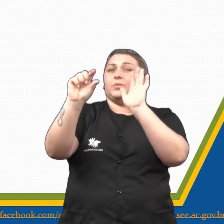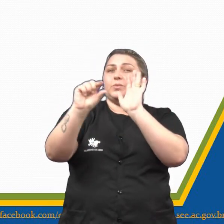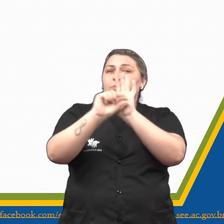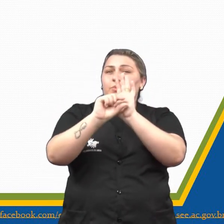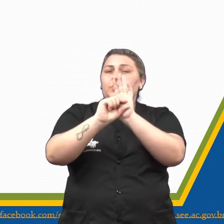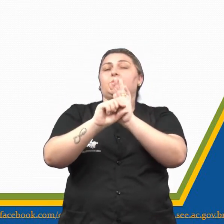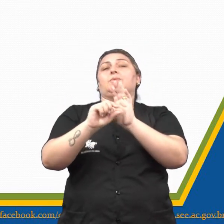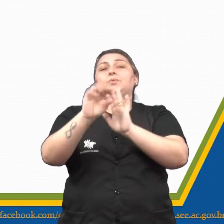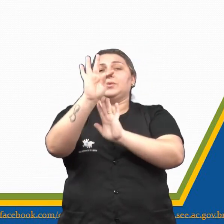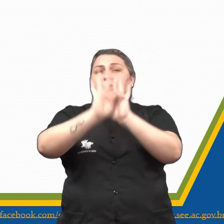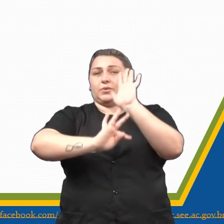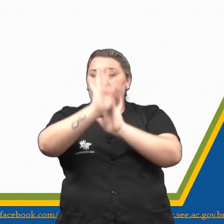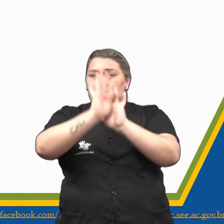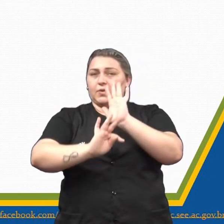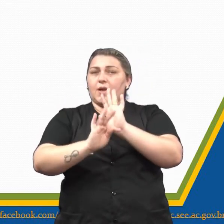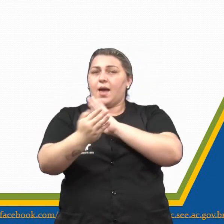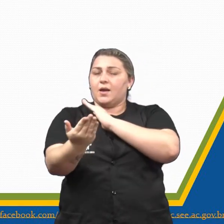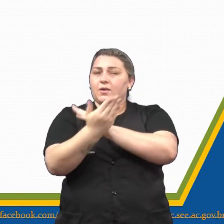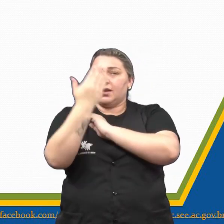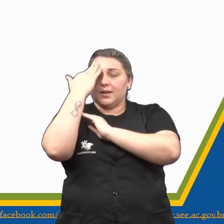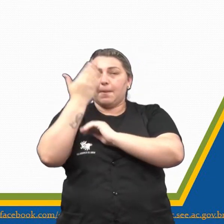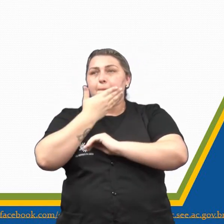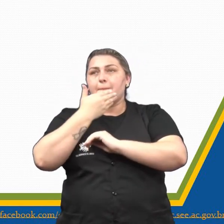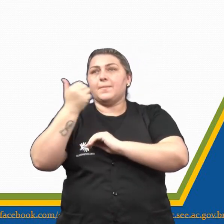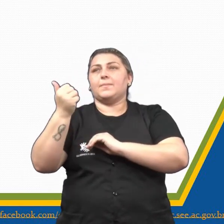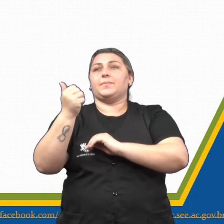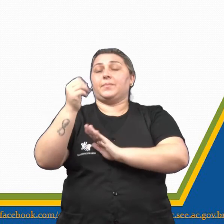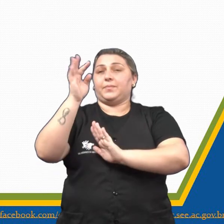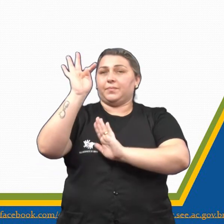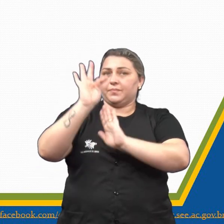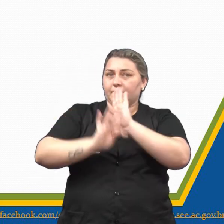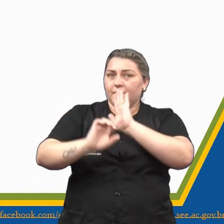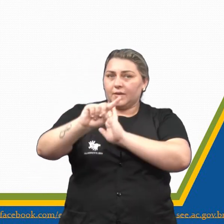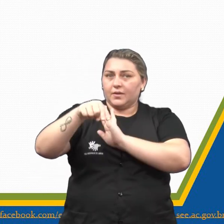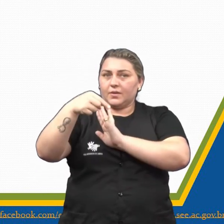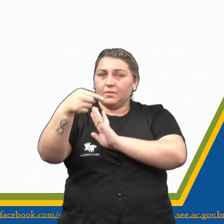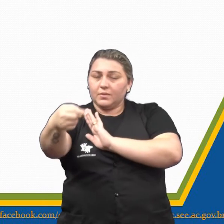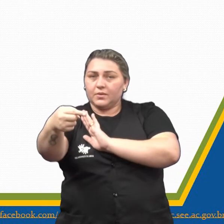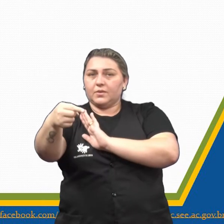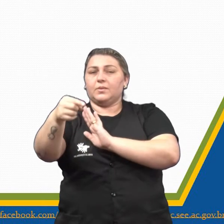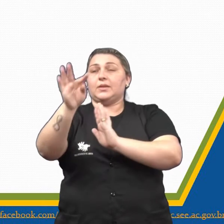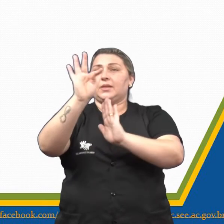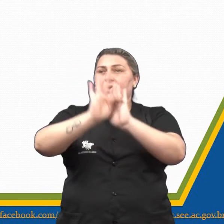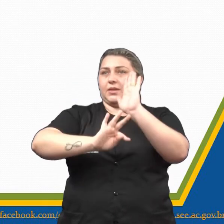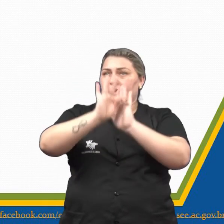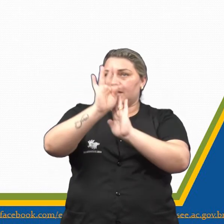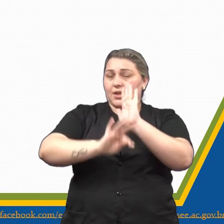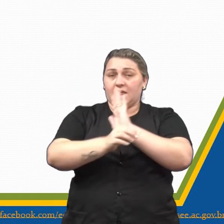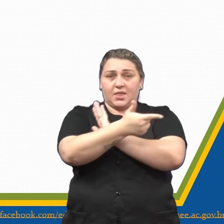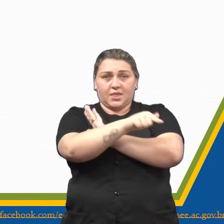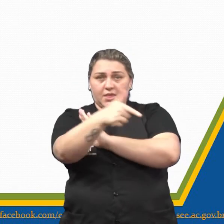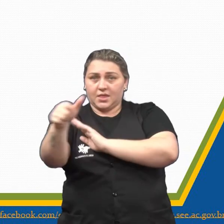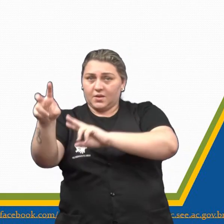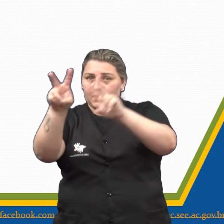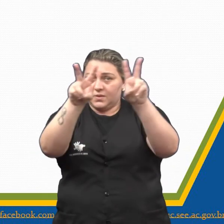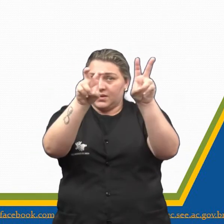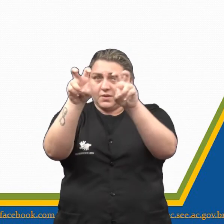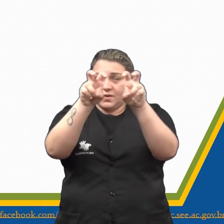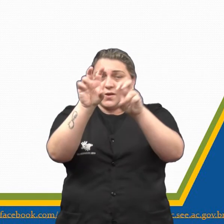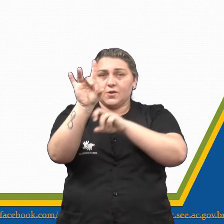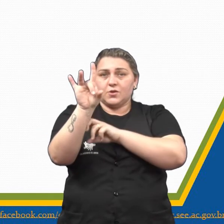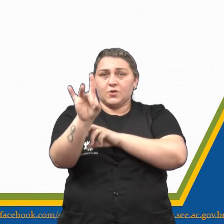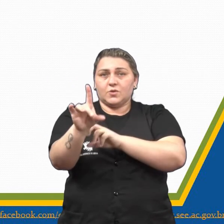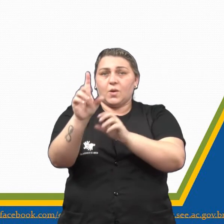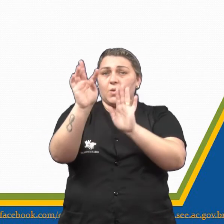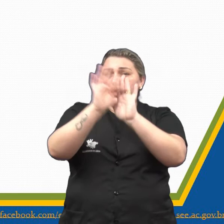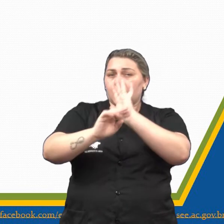né? Vai me ajudar a entender melhor o texto. Vamos para o próximo, certo? O próximo eu não tenho título, né? Eu tenho somente